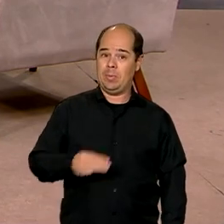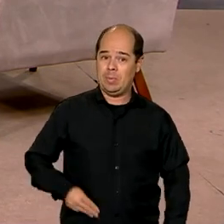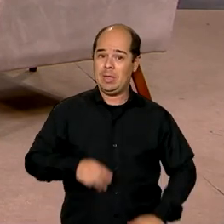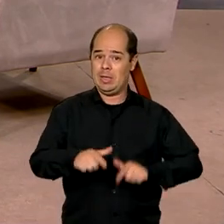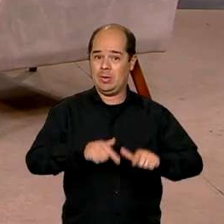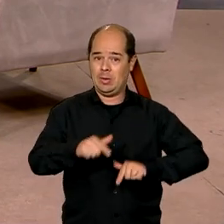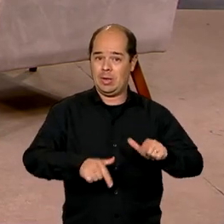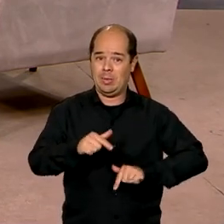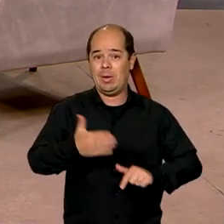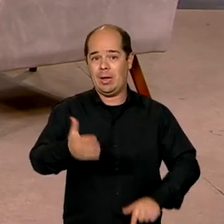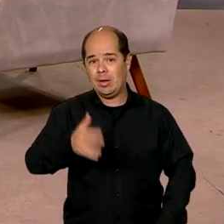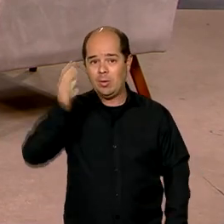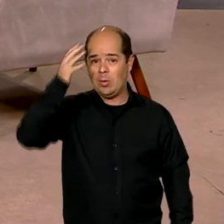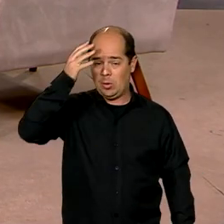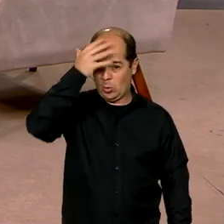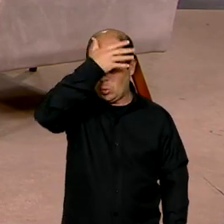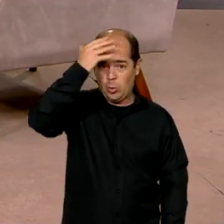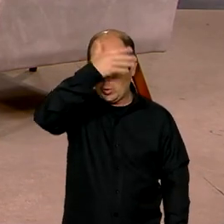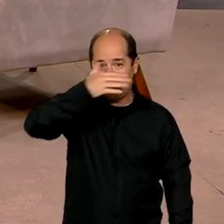entrevista. Eu que agradeço, sempre à disposição.